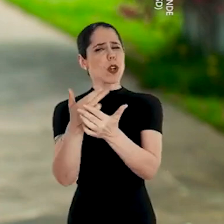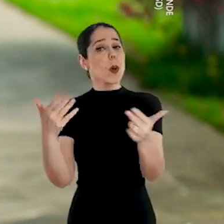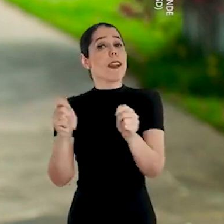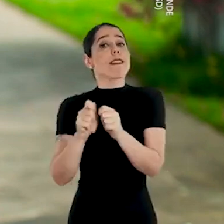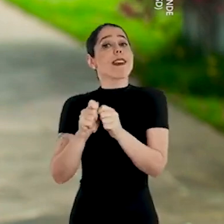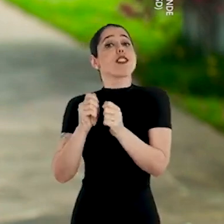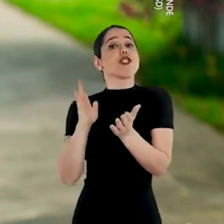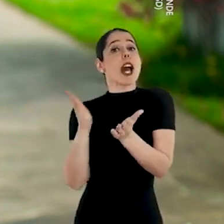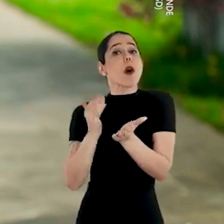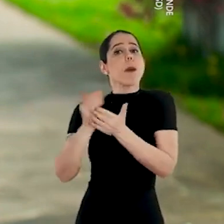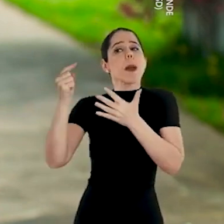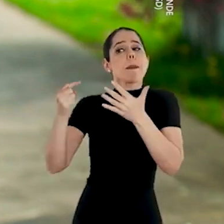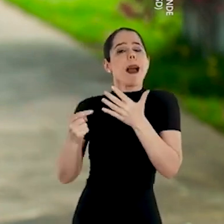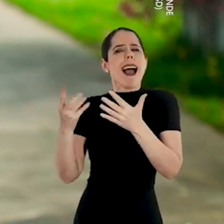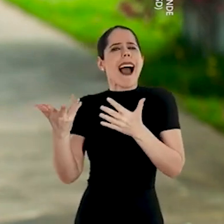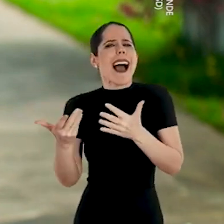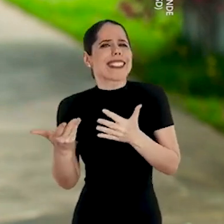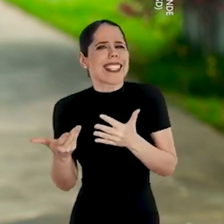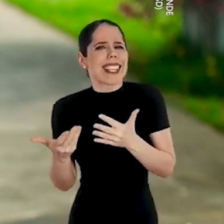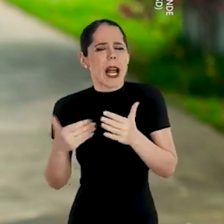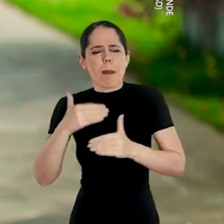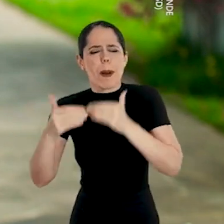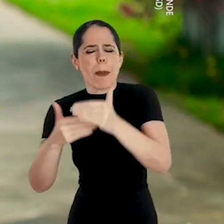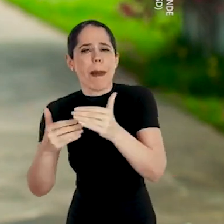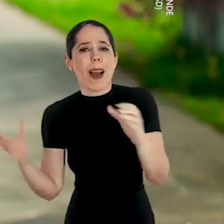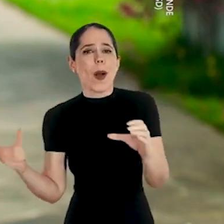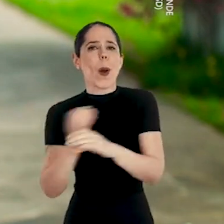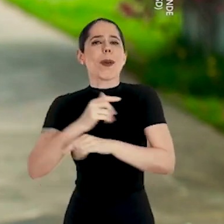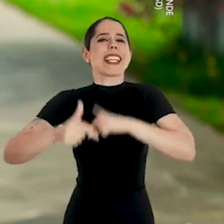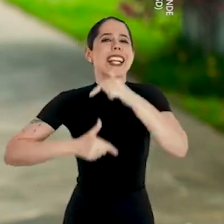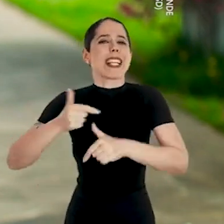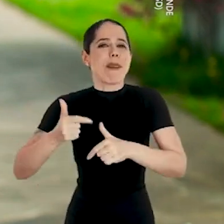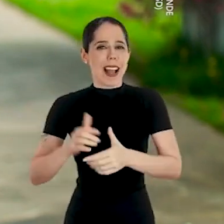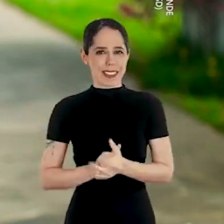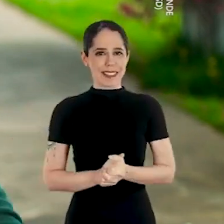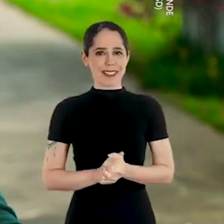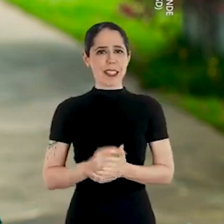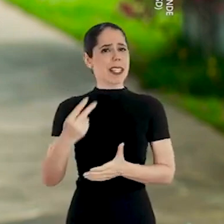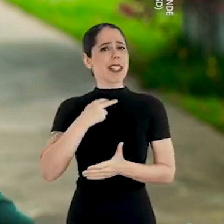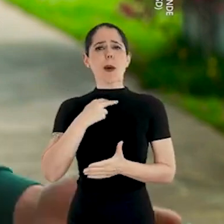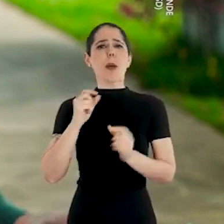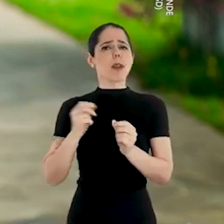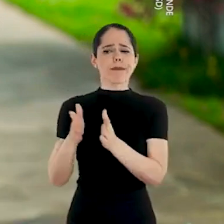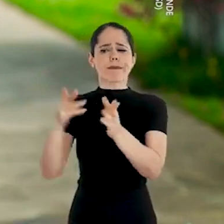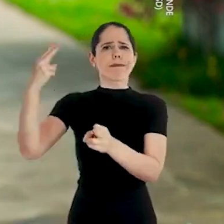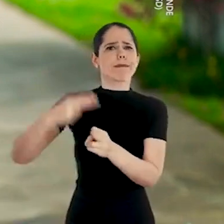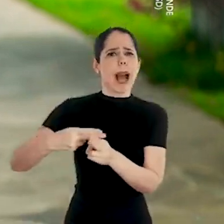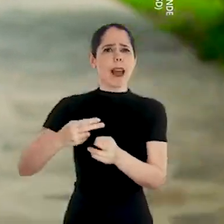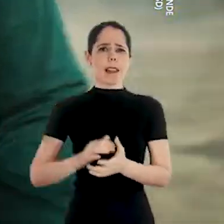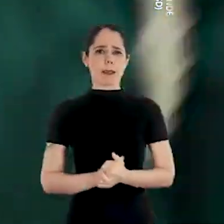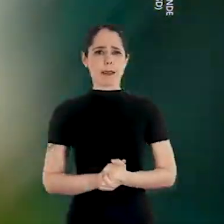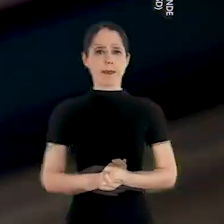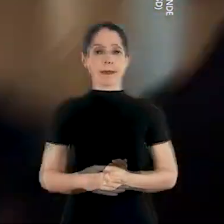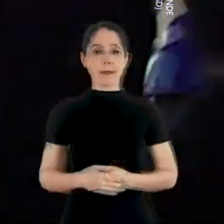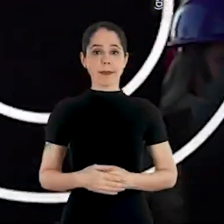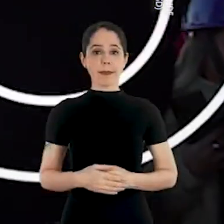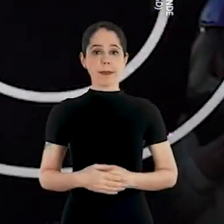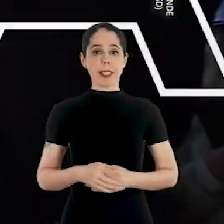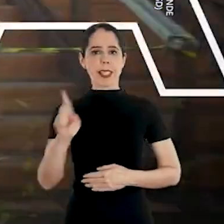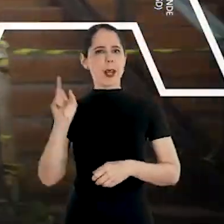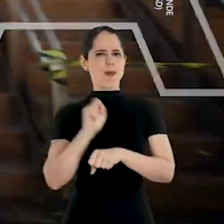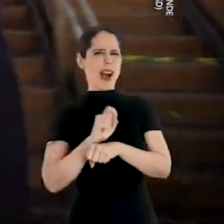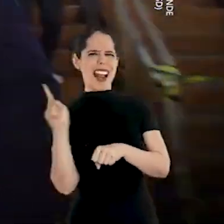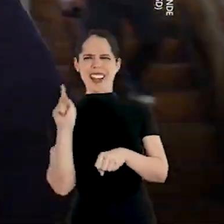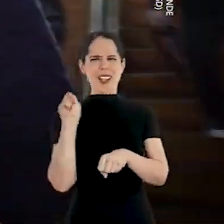começou, acelerar daqui para frente, completar o nosso trabalho. Não dá para parar no meio do caminho. Não